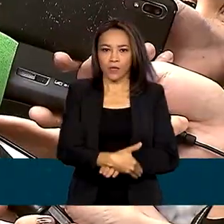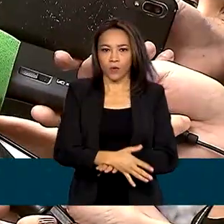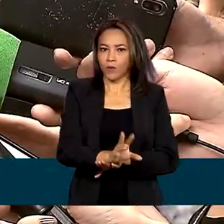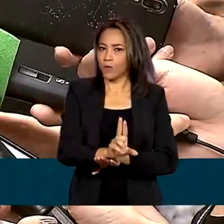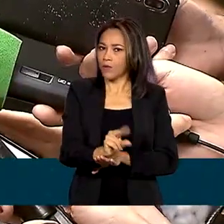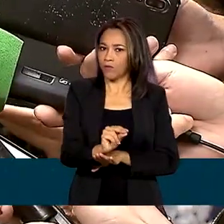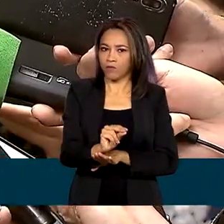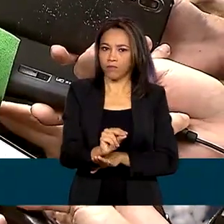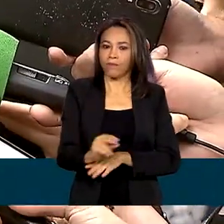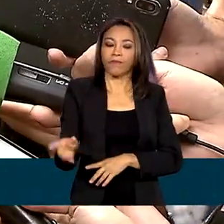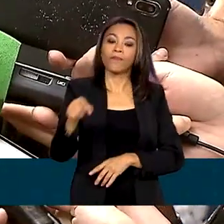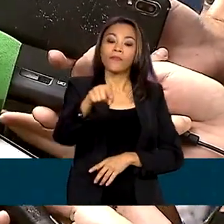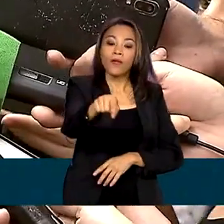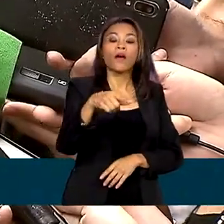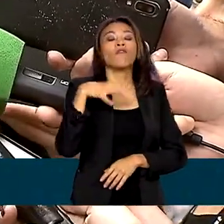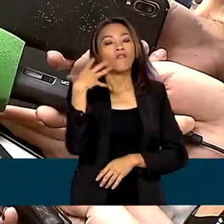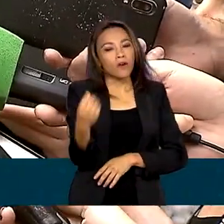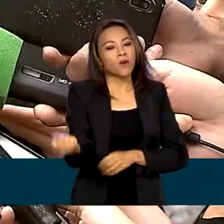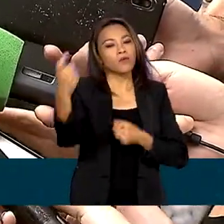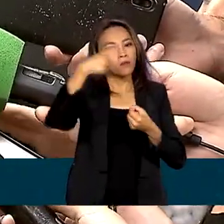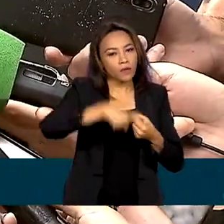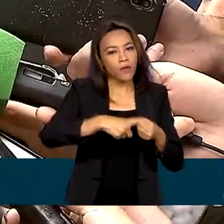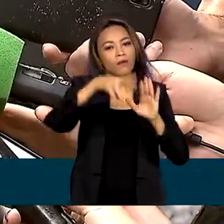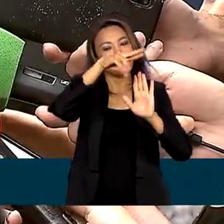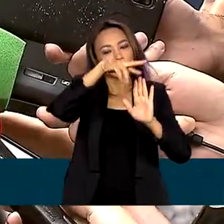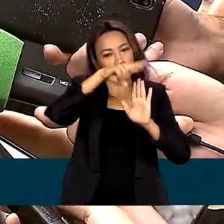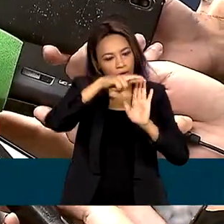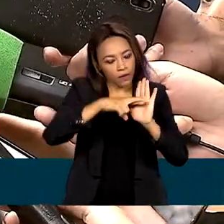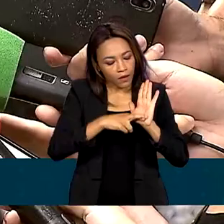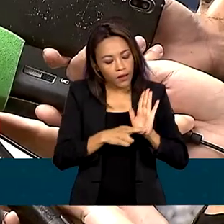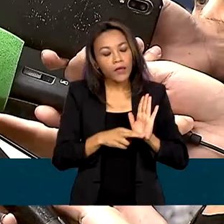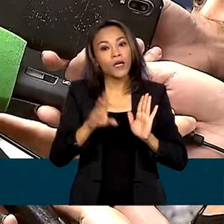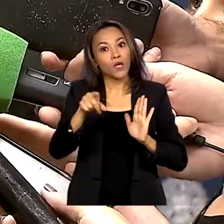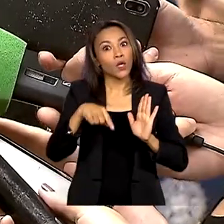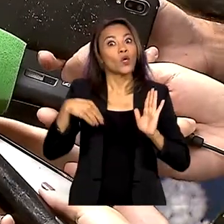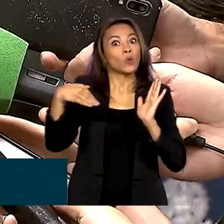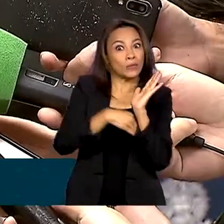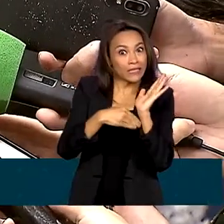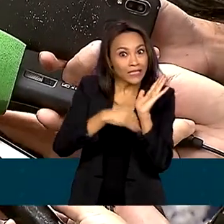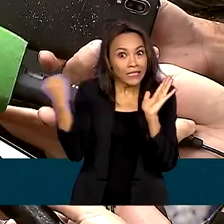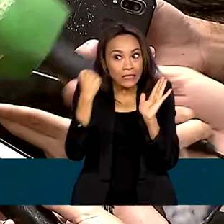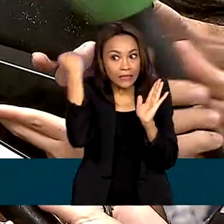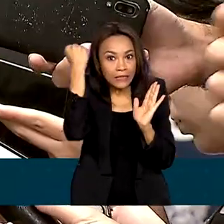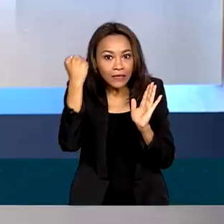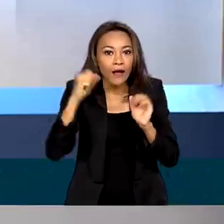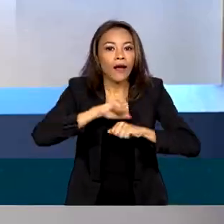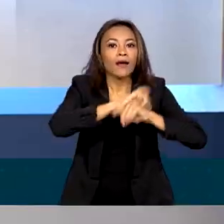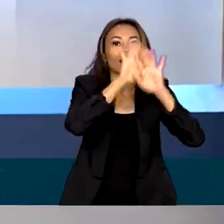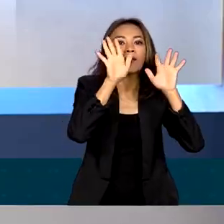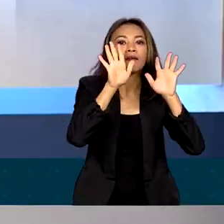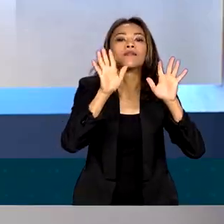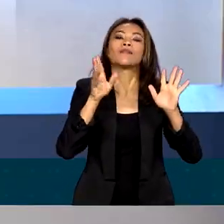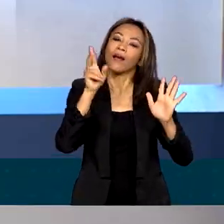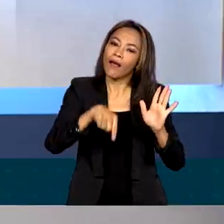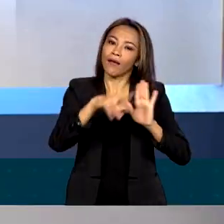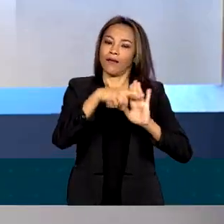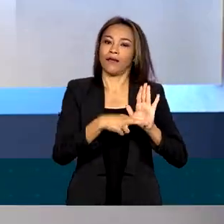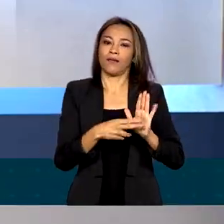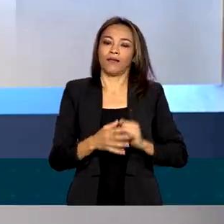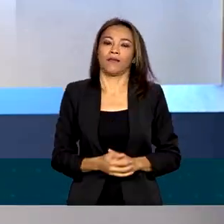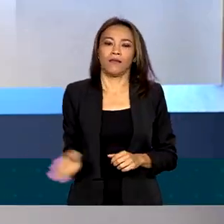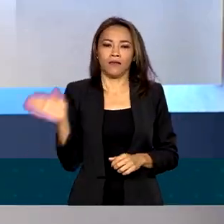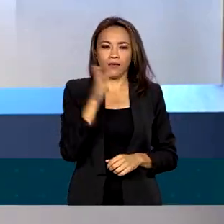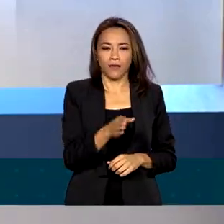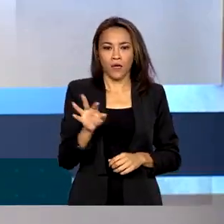queremos voltar para os padrões em que o sigilo é exceção, a transparência é a regra. O presidente Lula